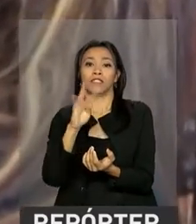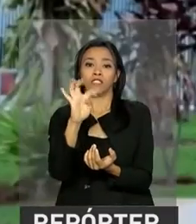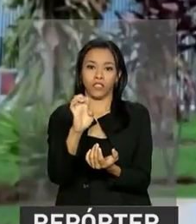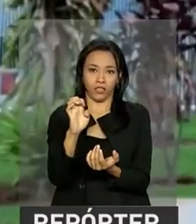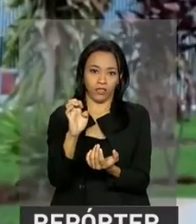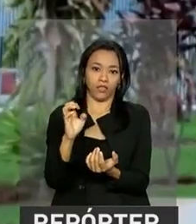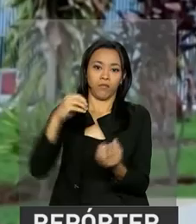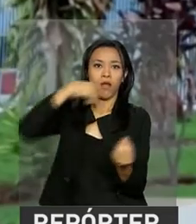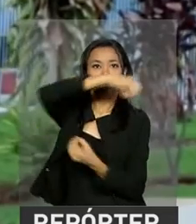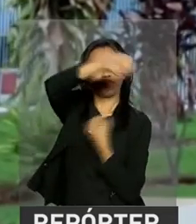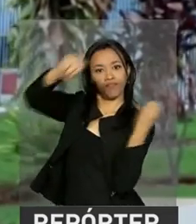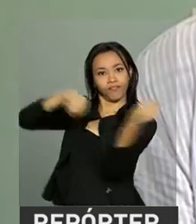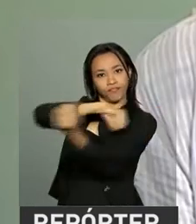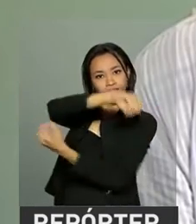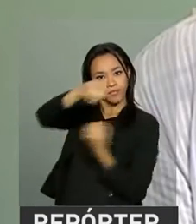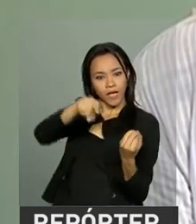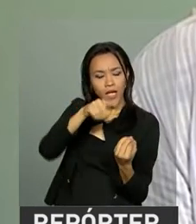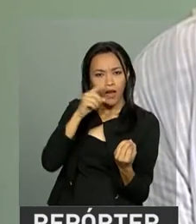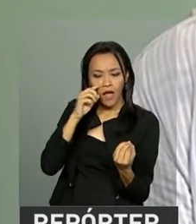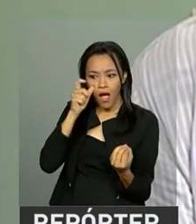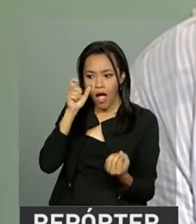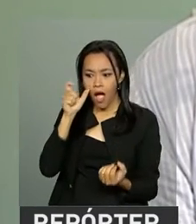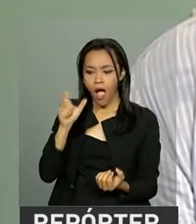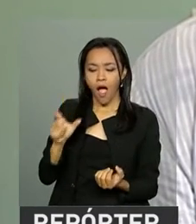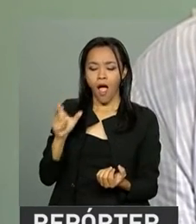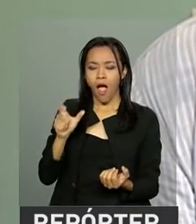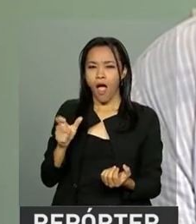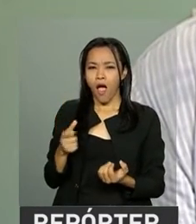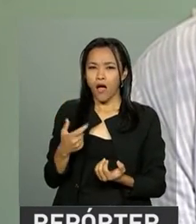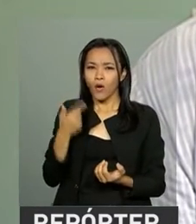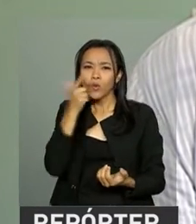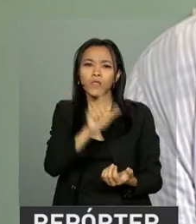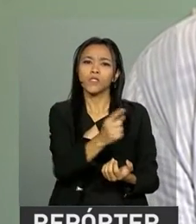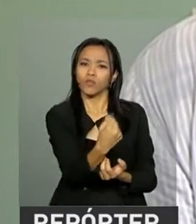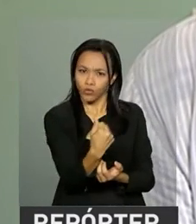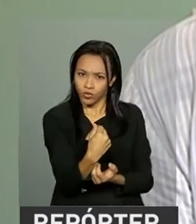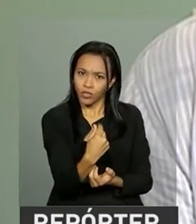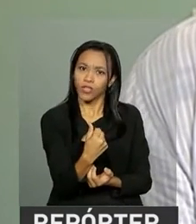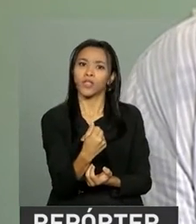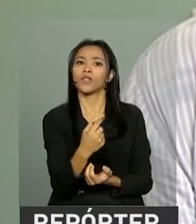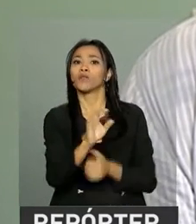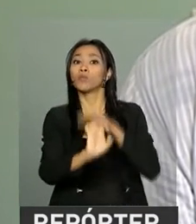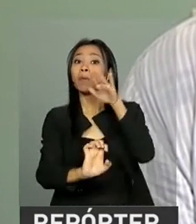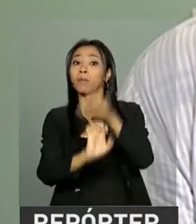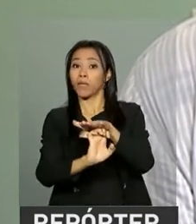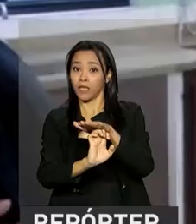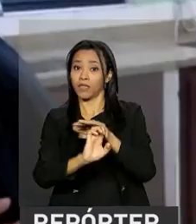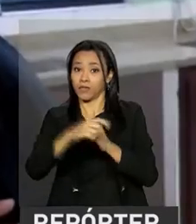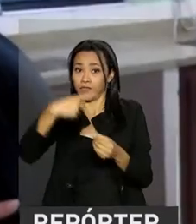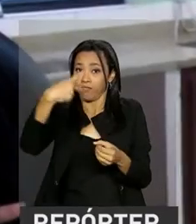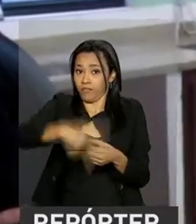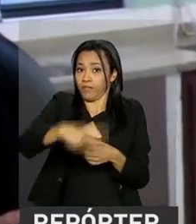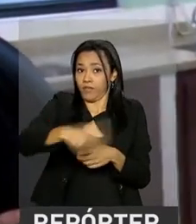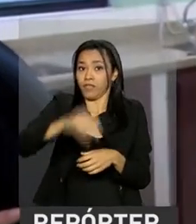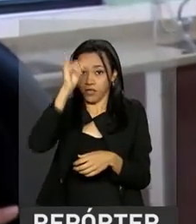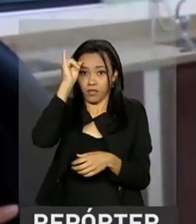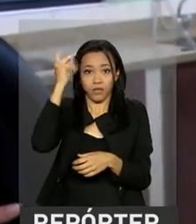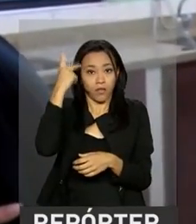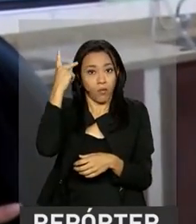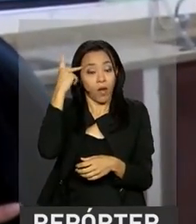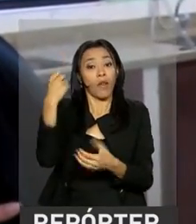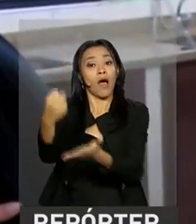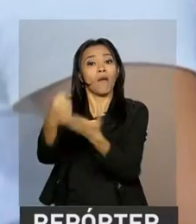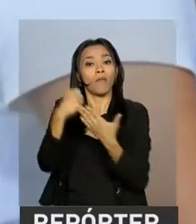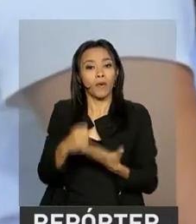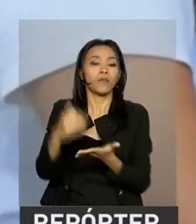apoio. E ele veio rapidamente. Conseguimos o dinheiro inicial de uma empresa aqui do município, o apoio da Secretaria de